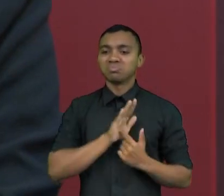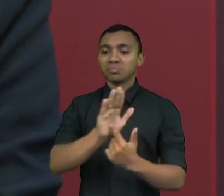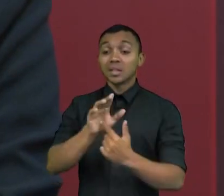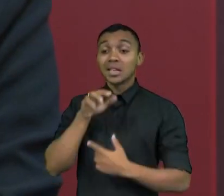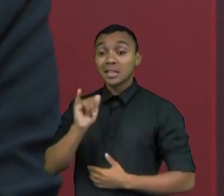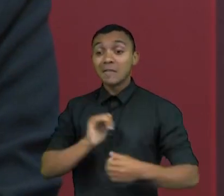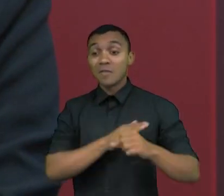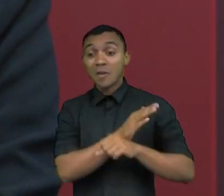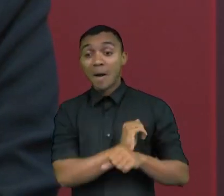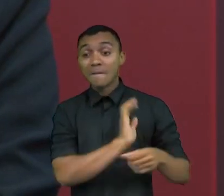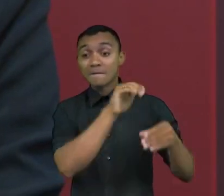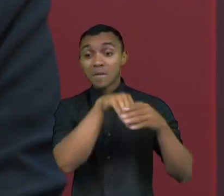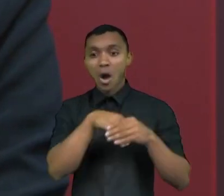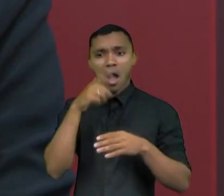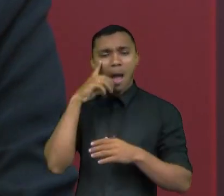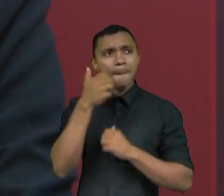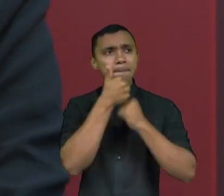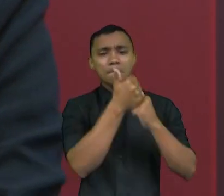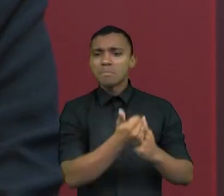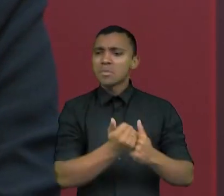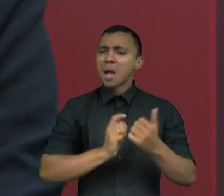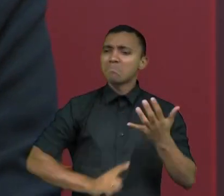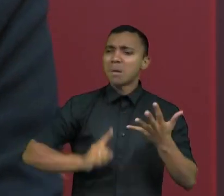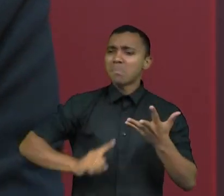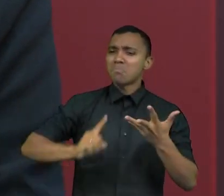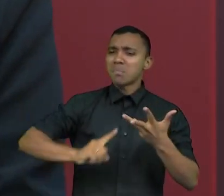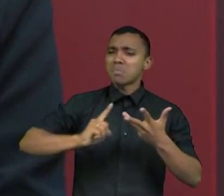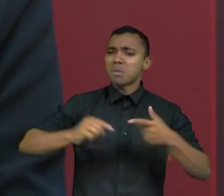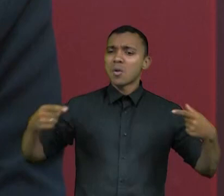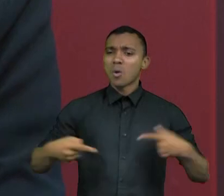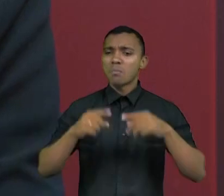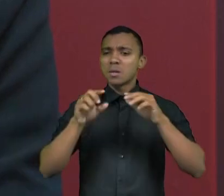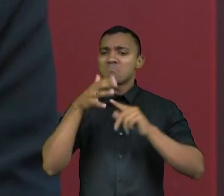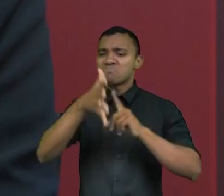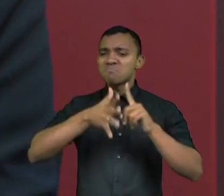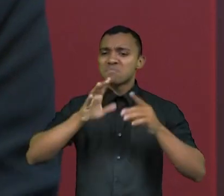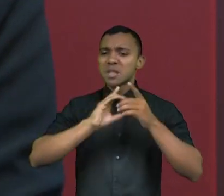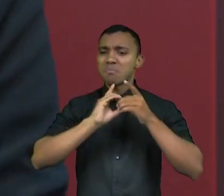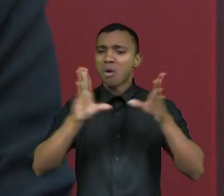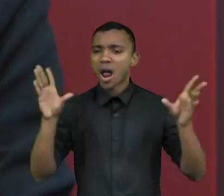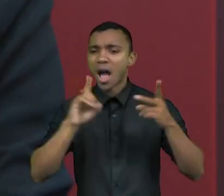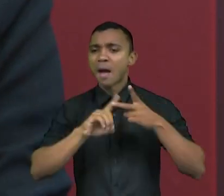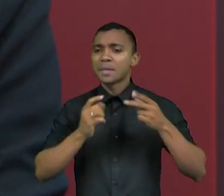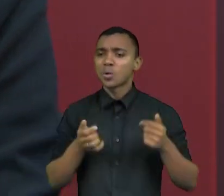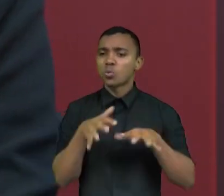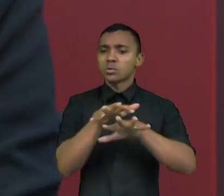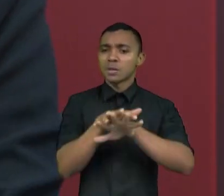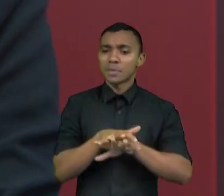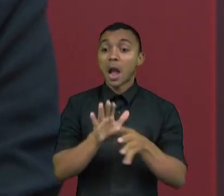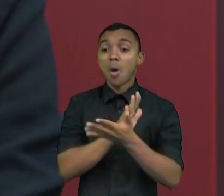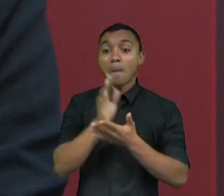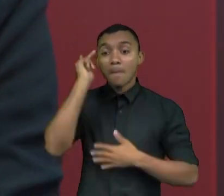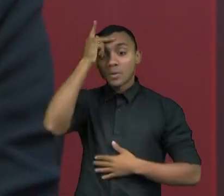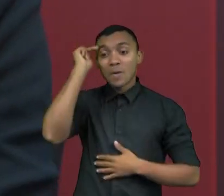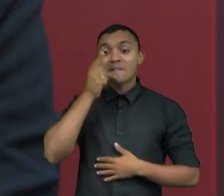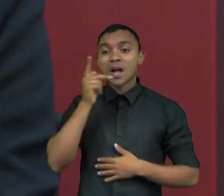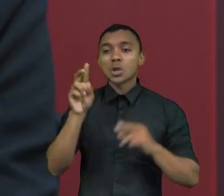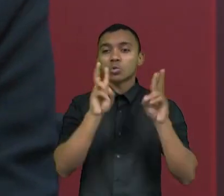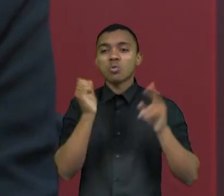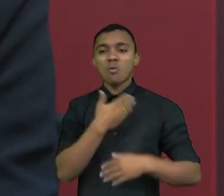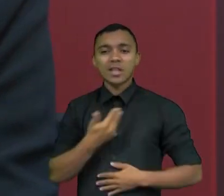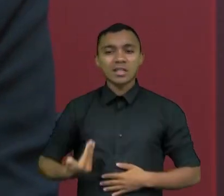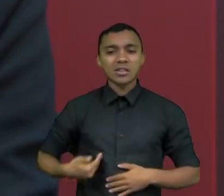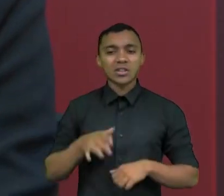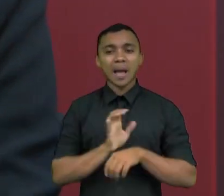eleitoral, por exemplo, enquanto candidato, fazia o discurso da social democracia, o discurso da inclusão. Alguns falavam ali de Estado mínimo, mas com uma